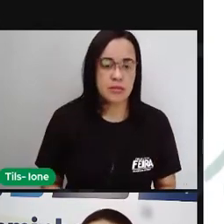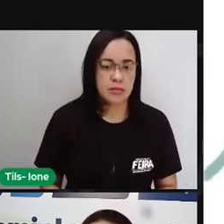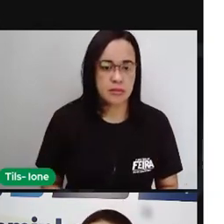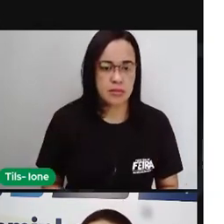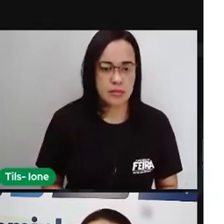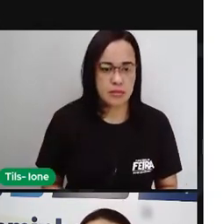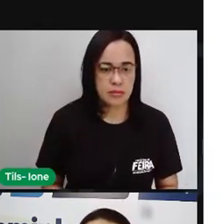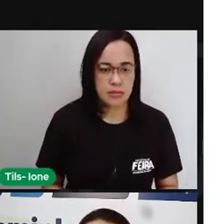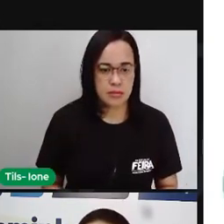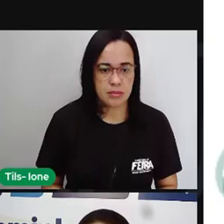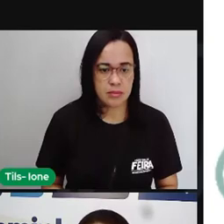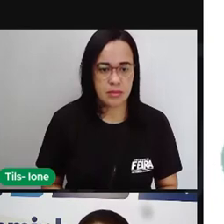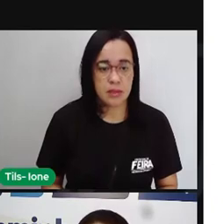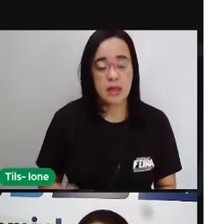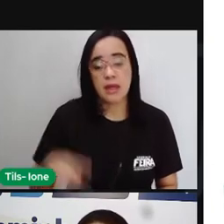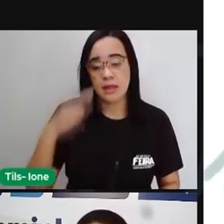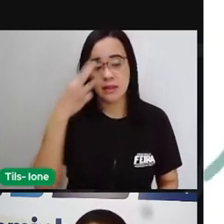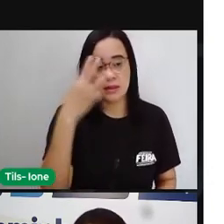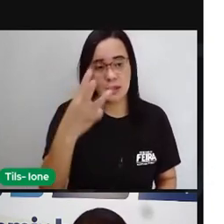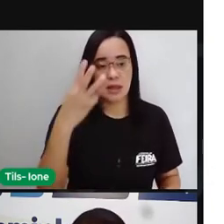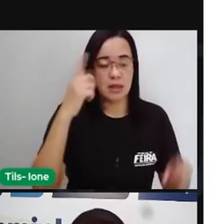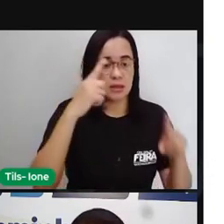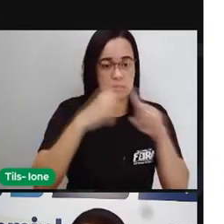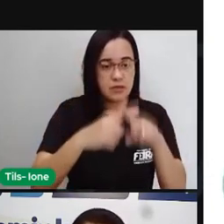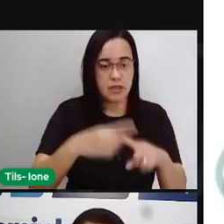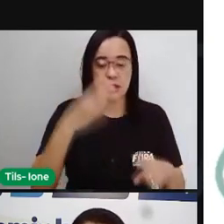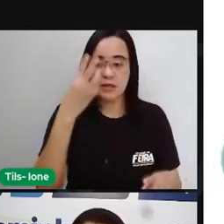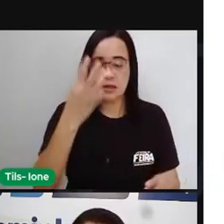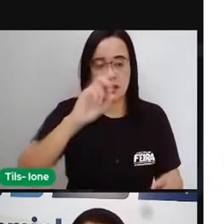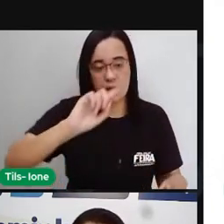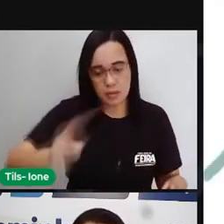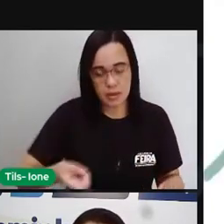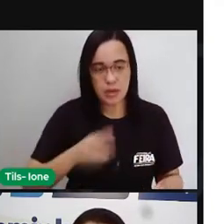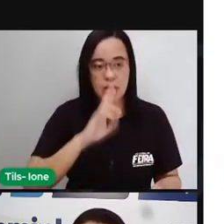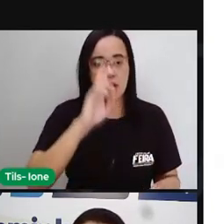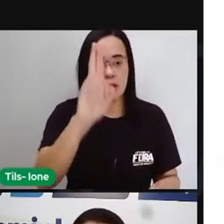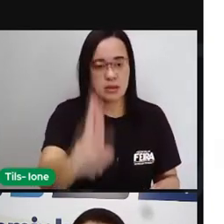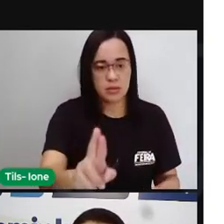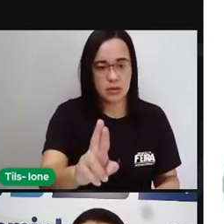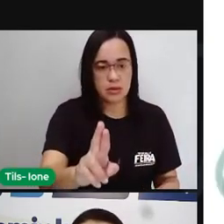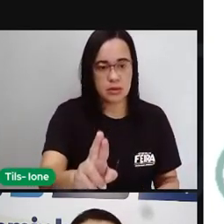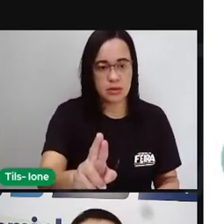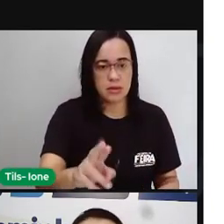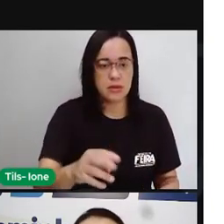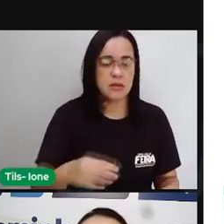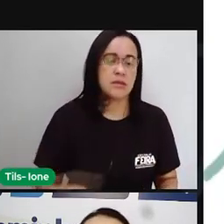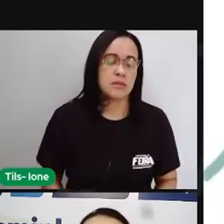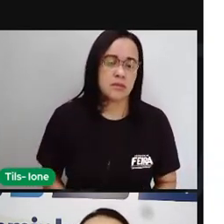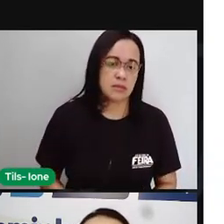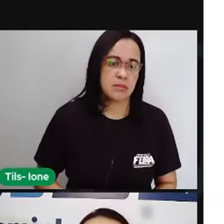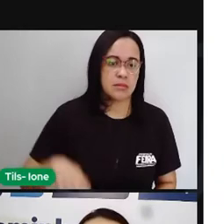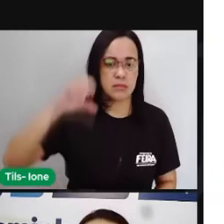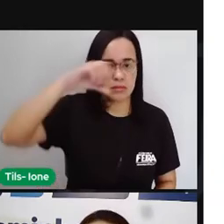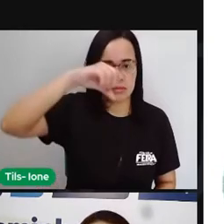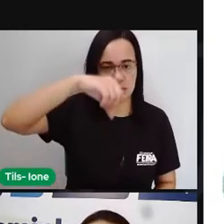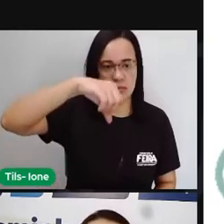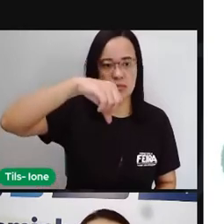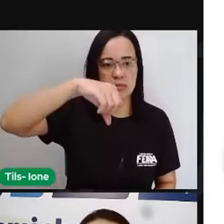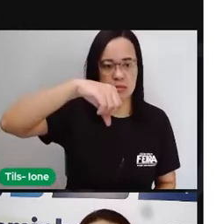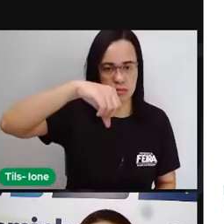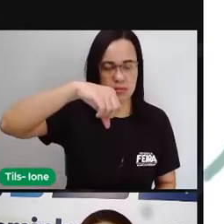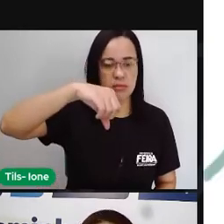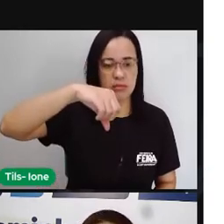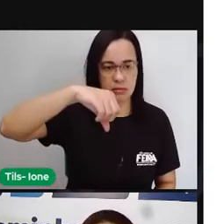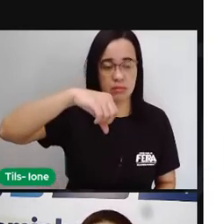vezes 3 mil. Qual é o resultado final? Ó, 9 mil